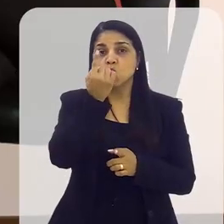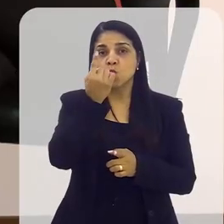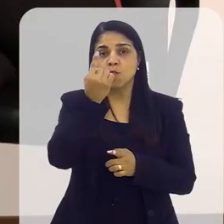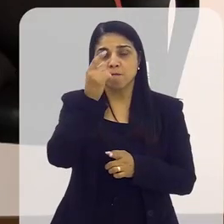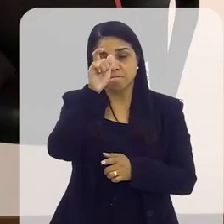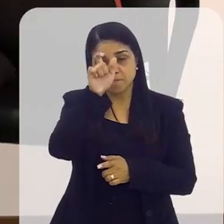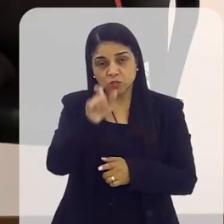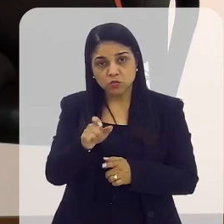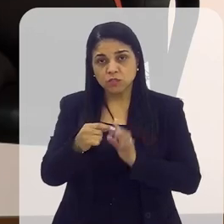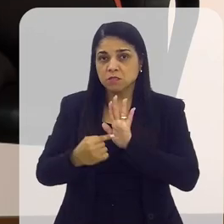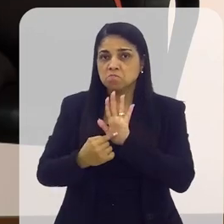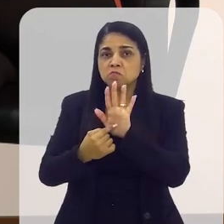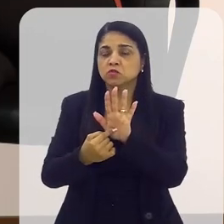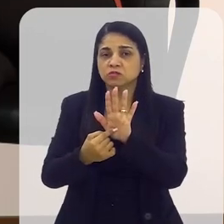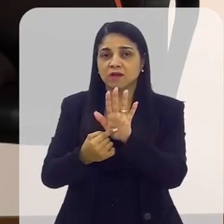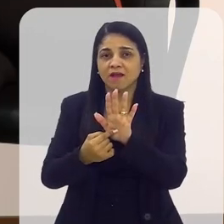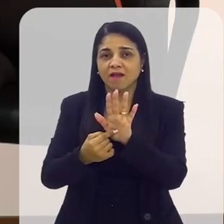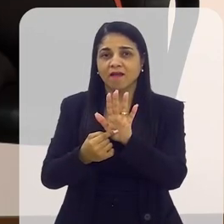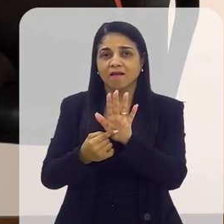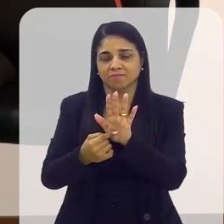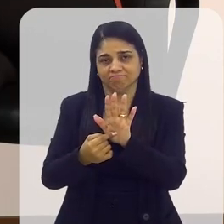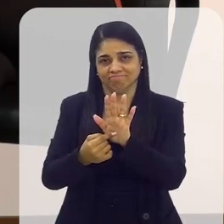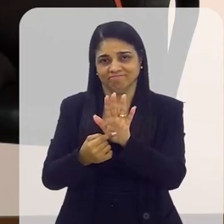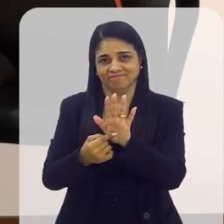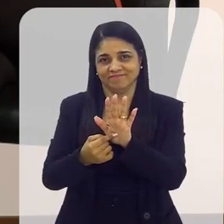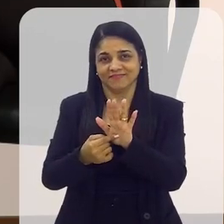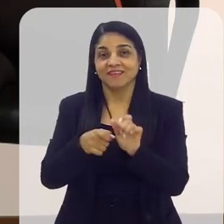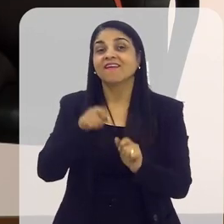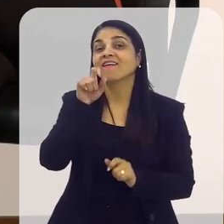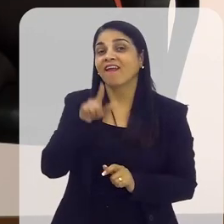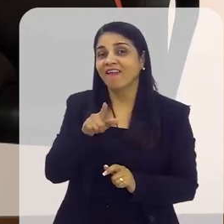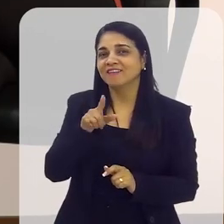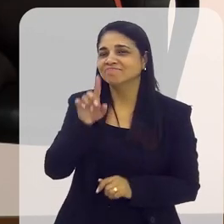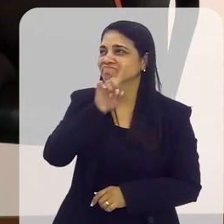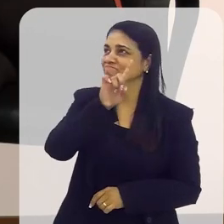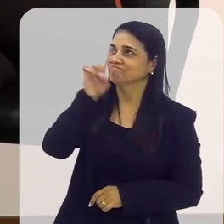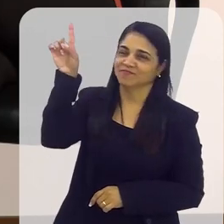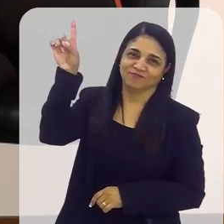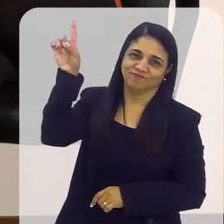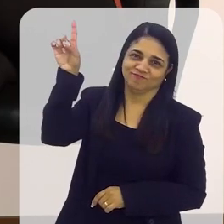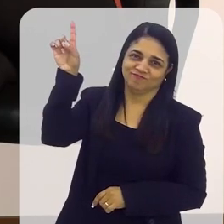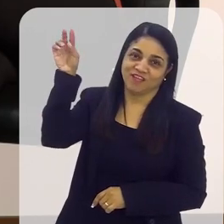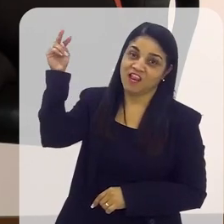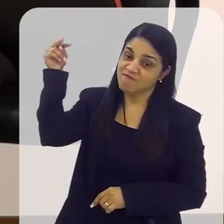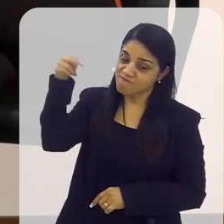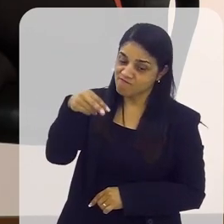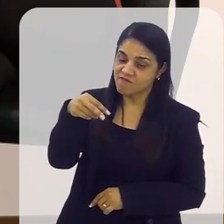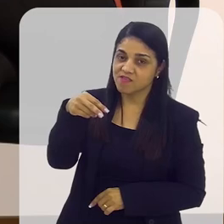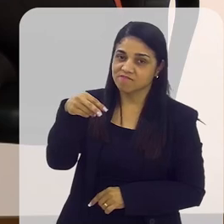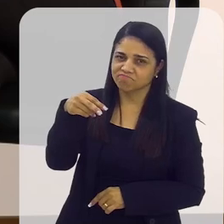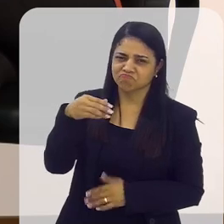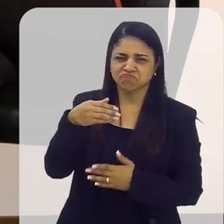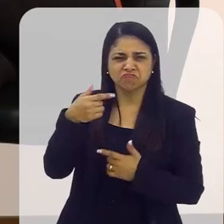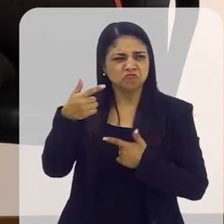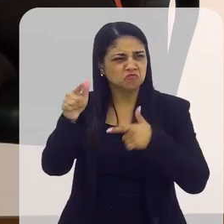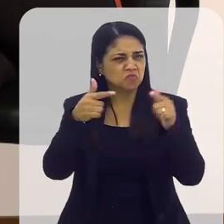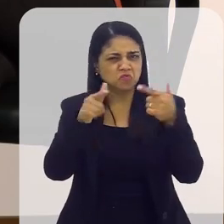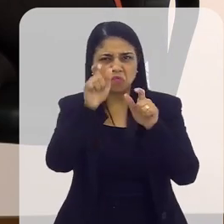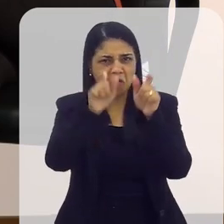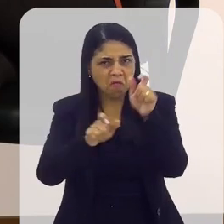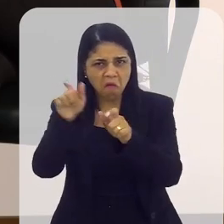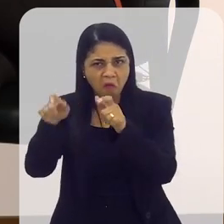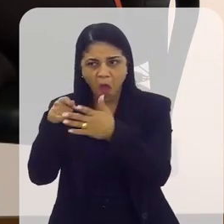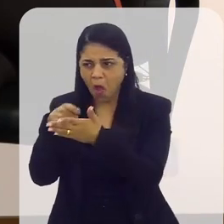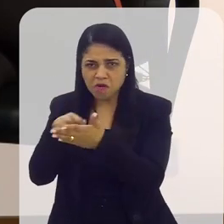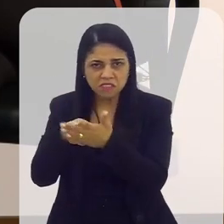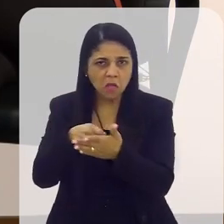pessoa que você tem que mostrar que está fazendo para mais ninguém. E ele está lá em cima e ele está vendo. O restante,